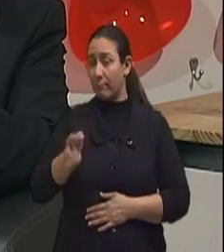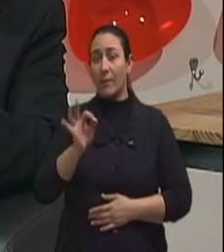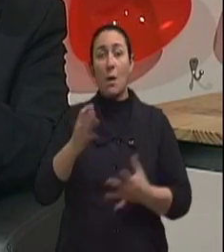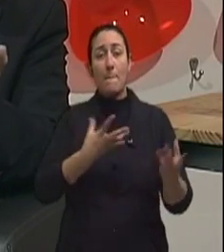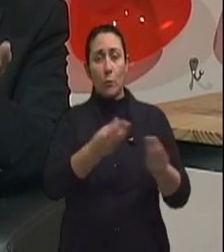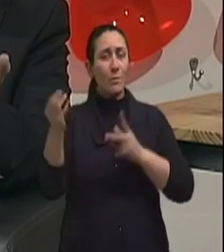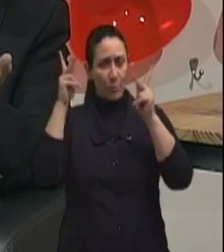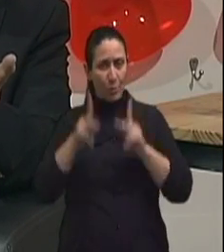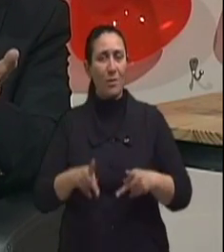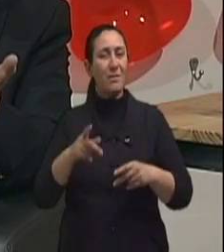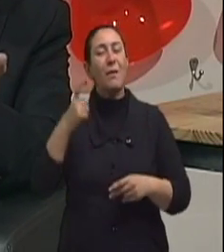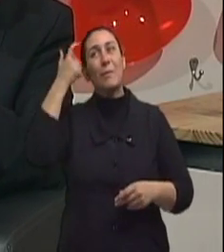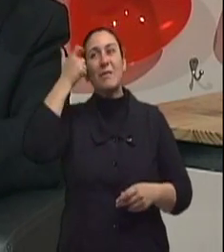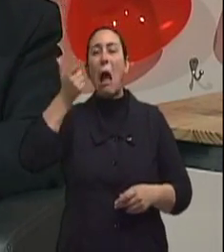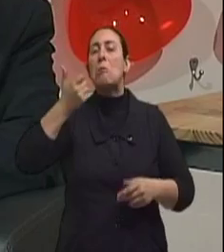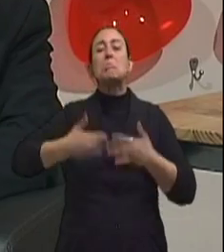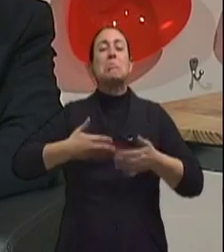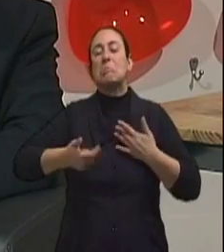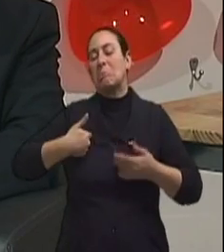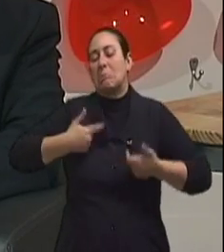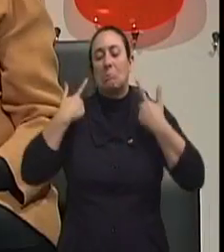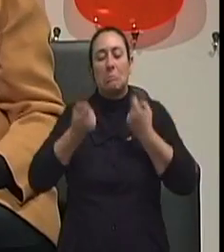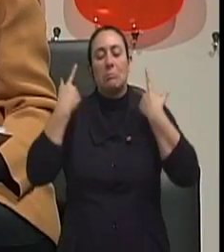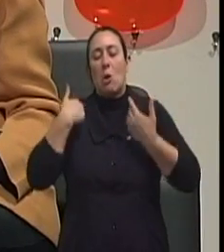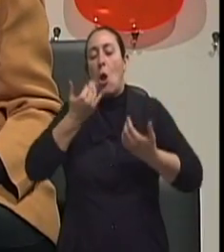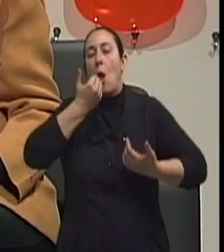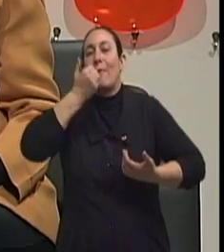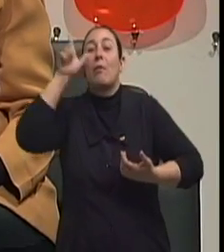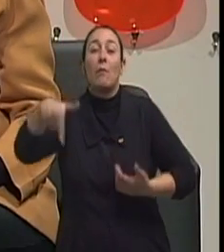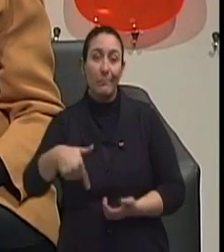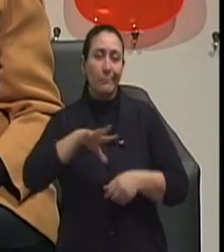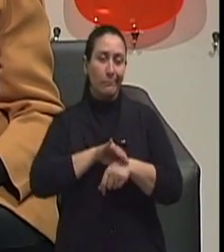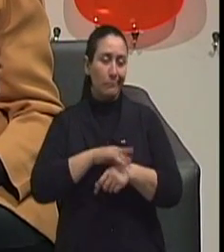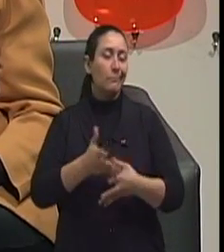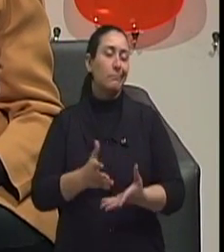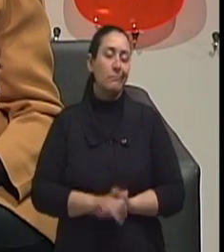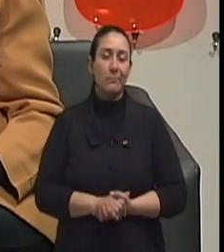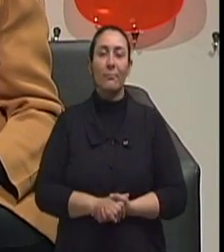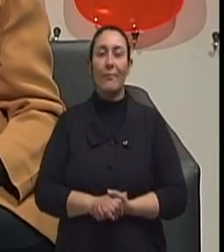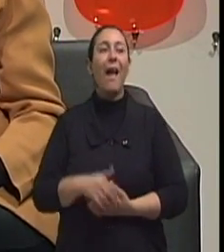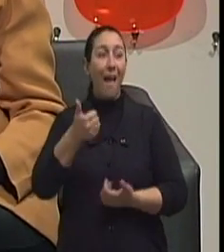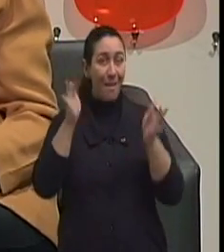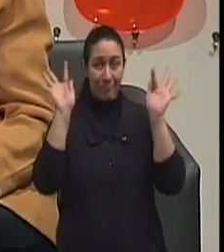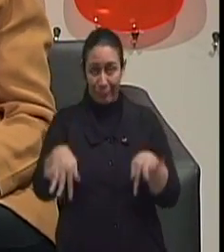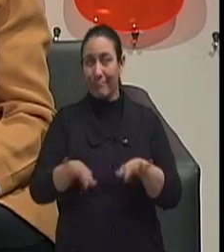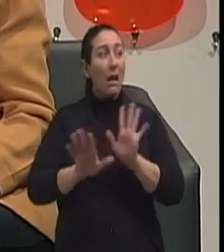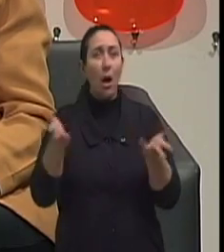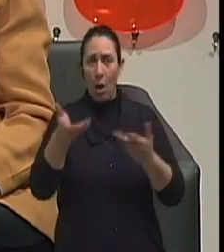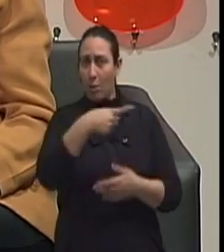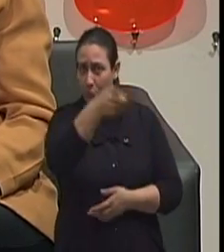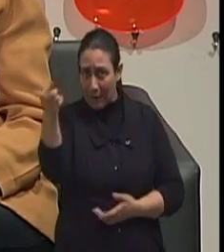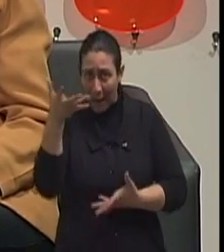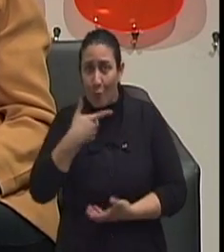a gente come e faz durante a vida. Isso aí. Bom, mas nós terminamos o nosso tempo aqui no programa. Gostaram? Peço para ele